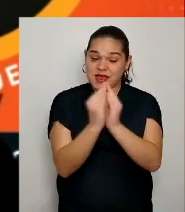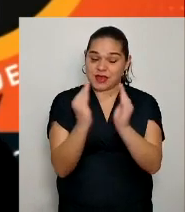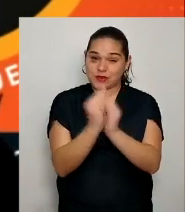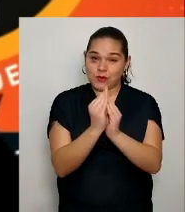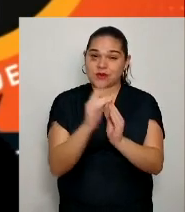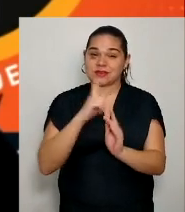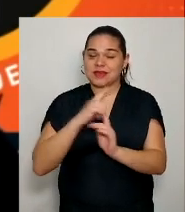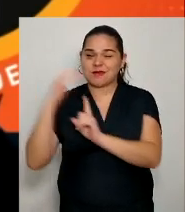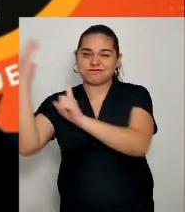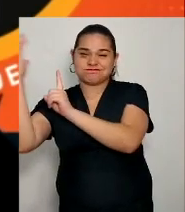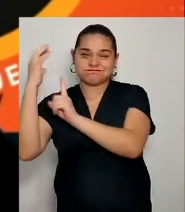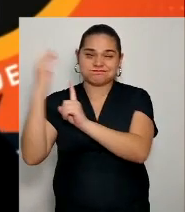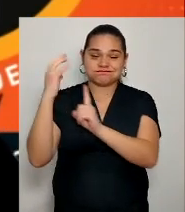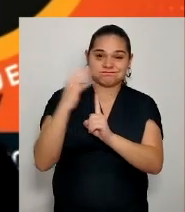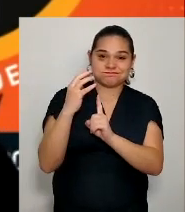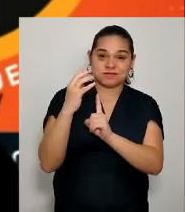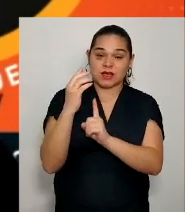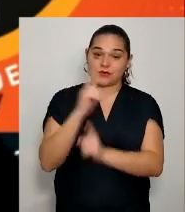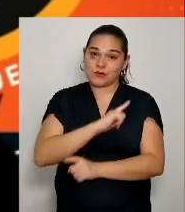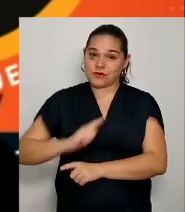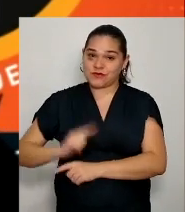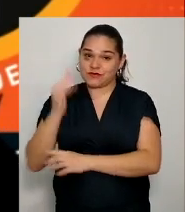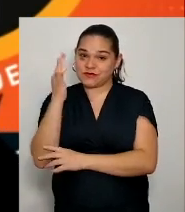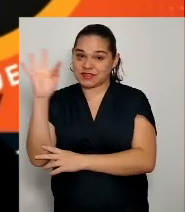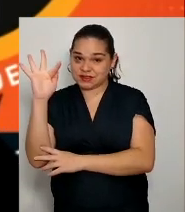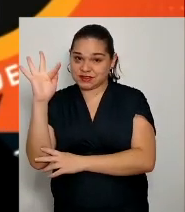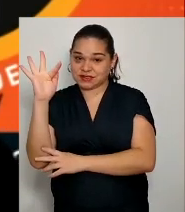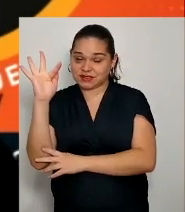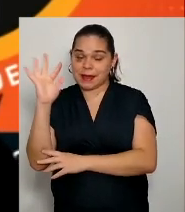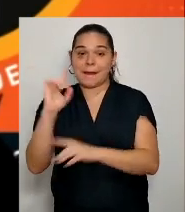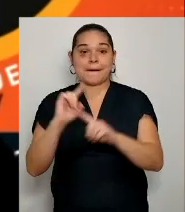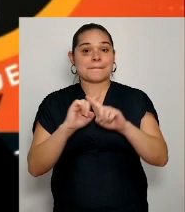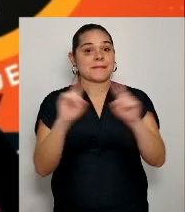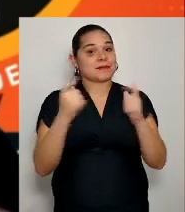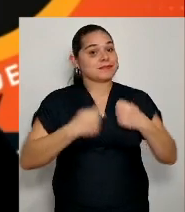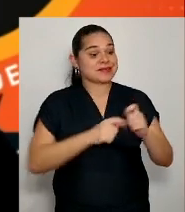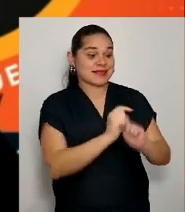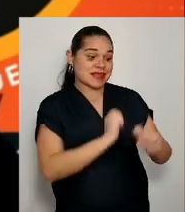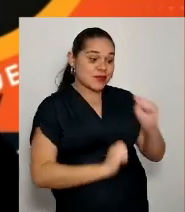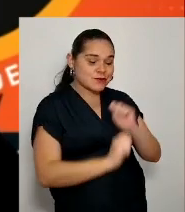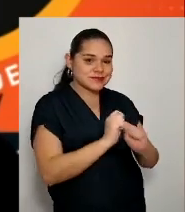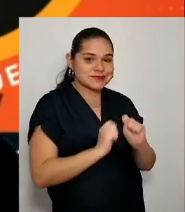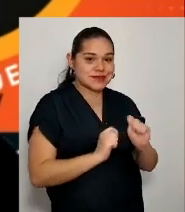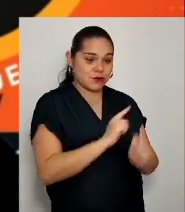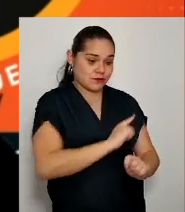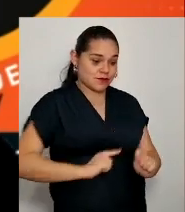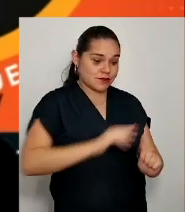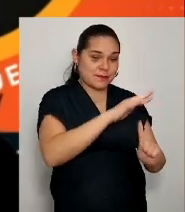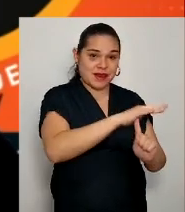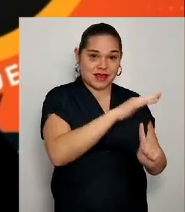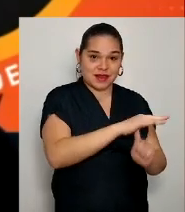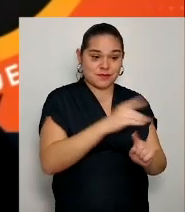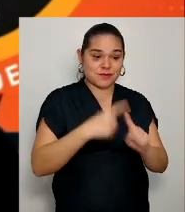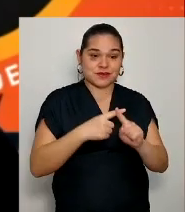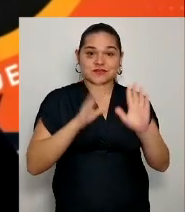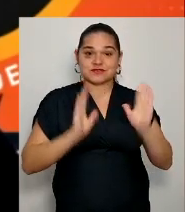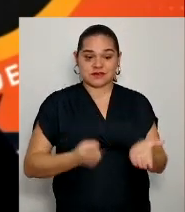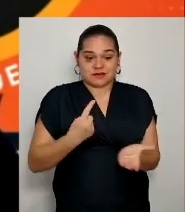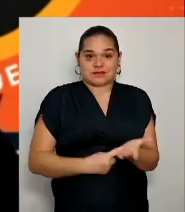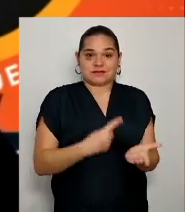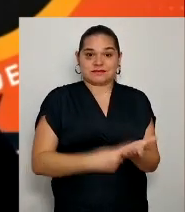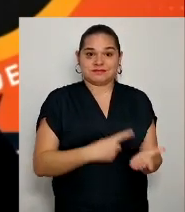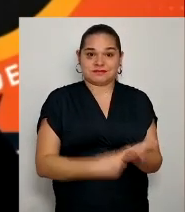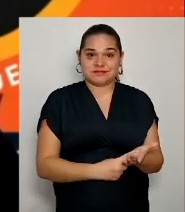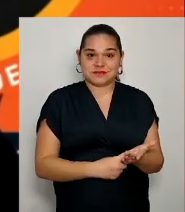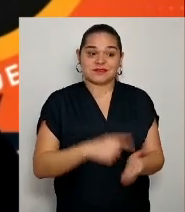porque tem um compromisso com o governo do Paraná, tem um compromisso com o governo brasileiro, em relação